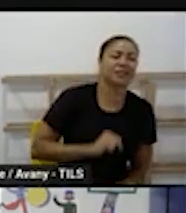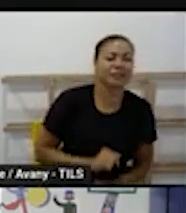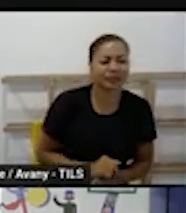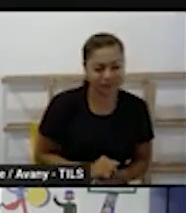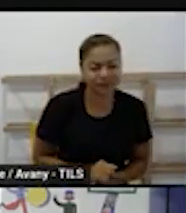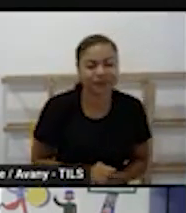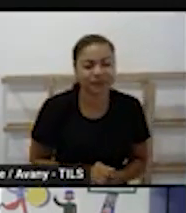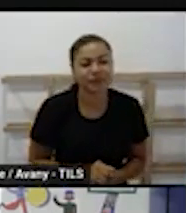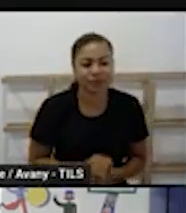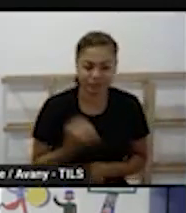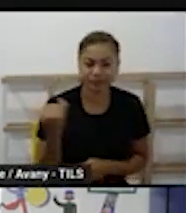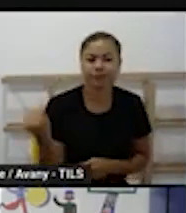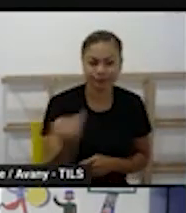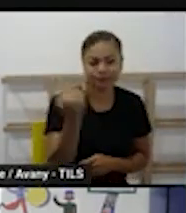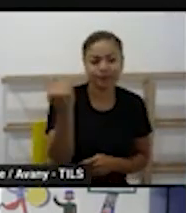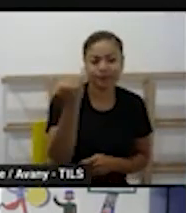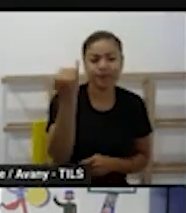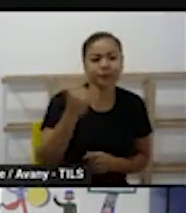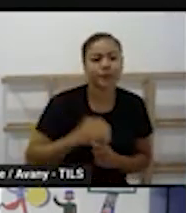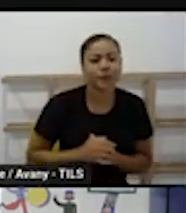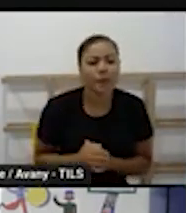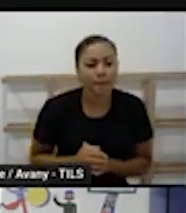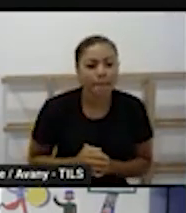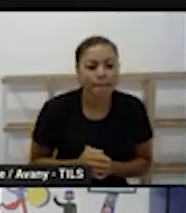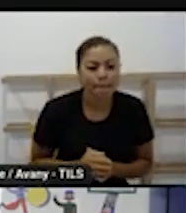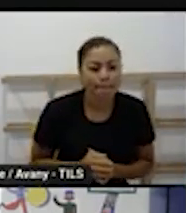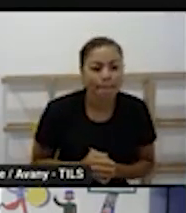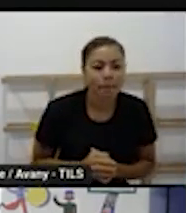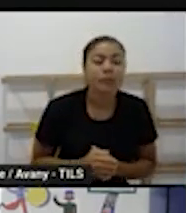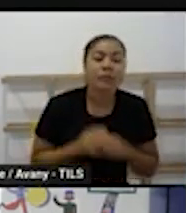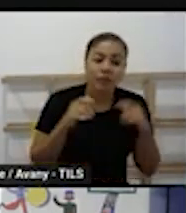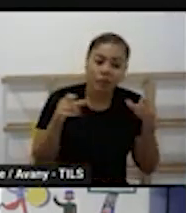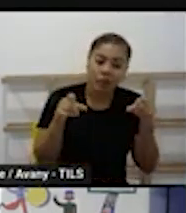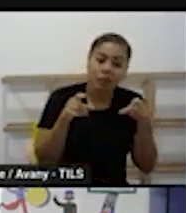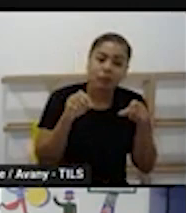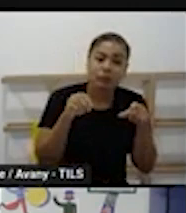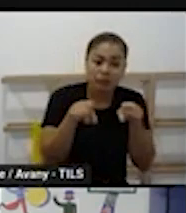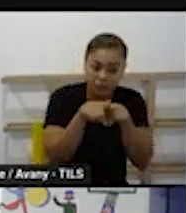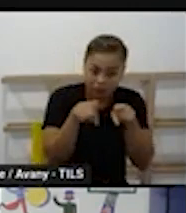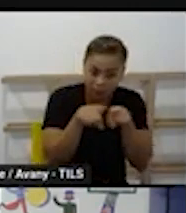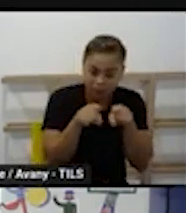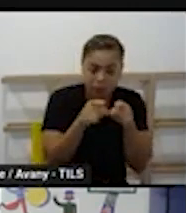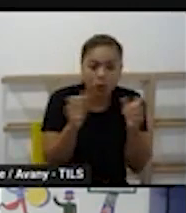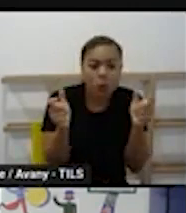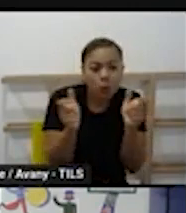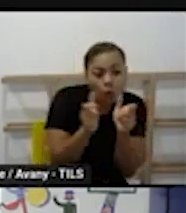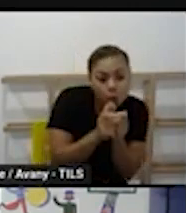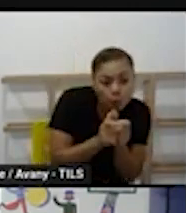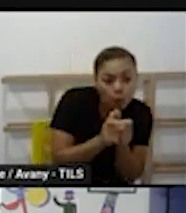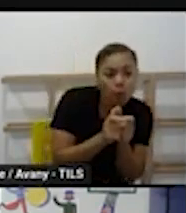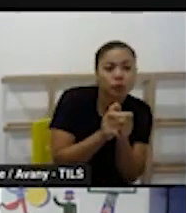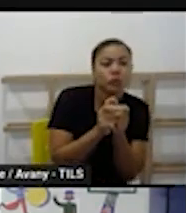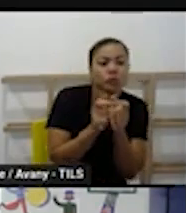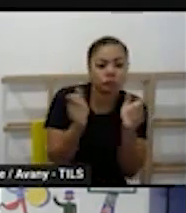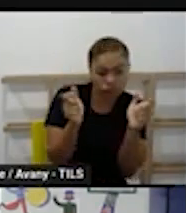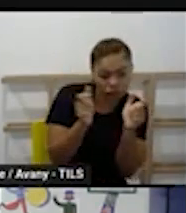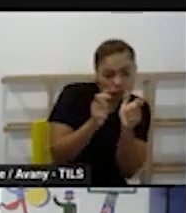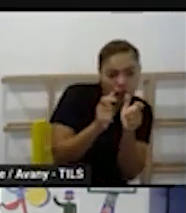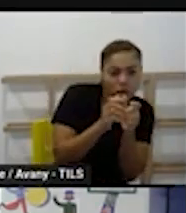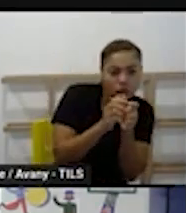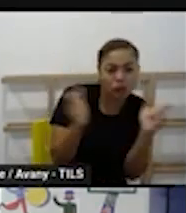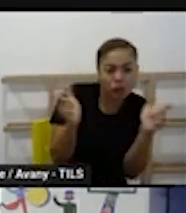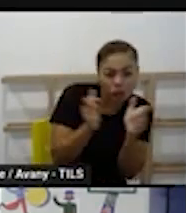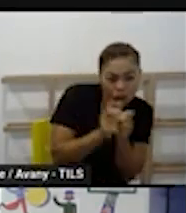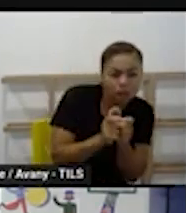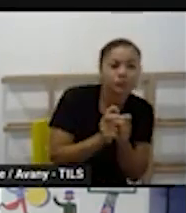rotina é muito importante também e para os grupos menores uma excelente estratégia é imagens né a gente vê muito